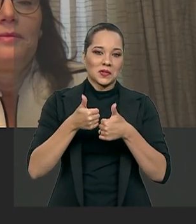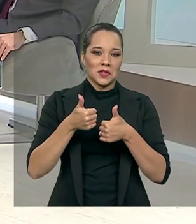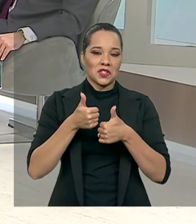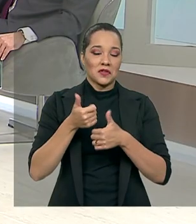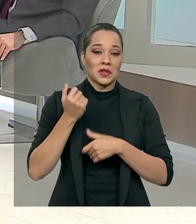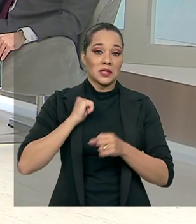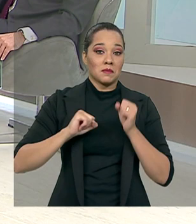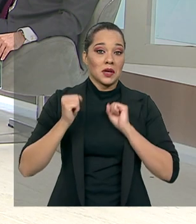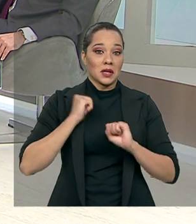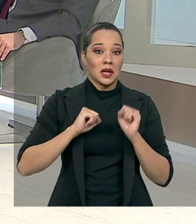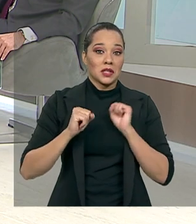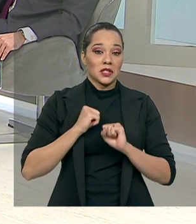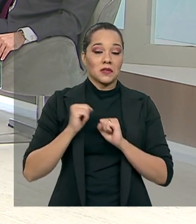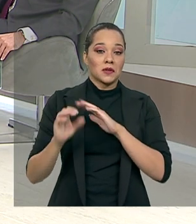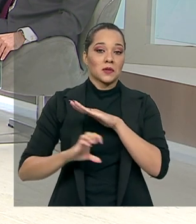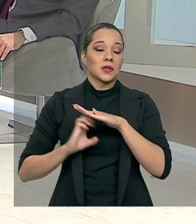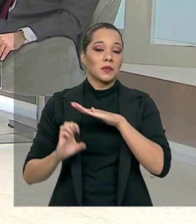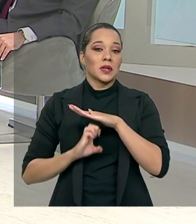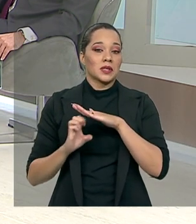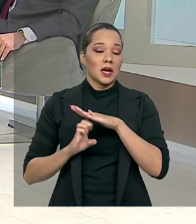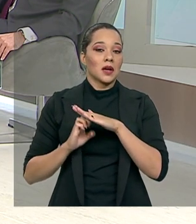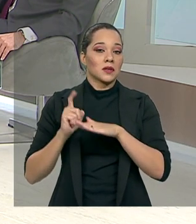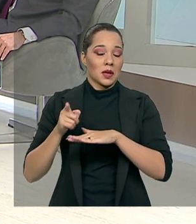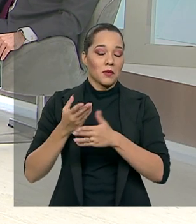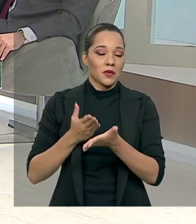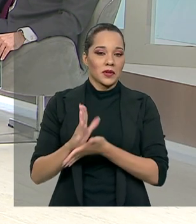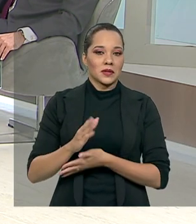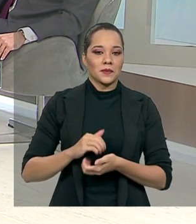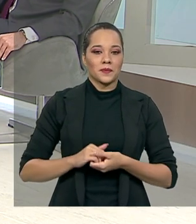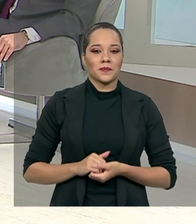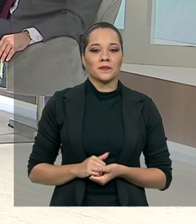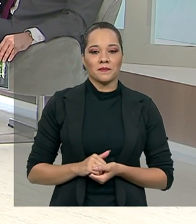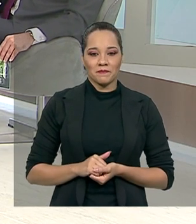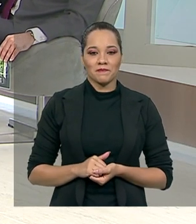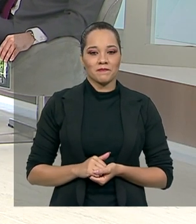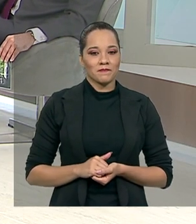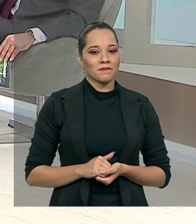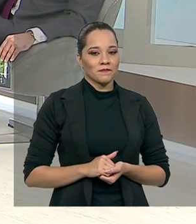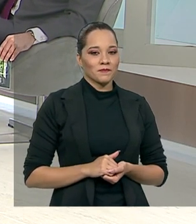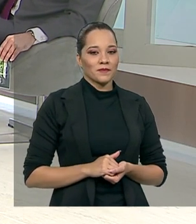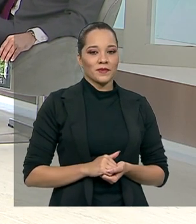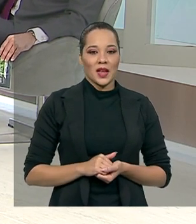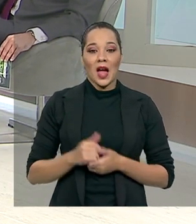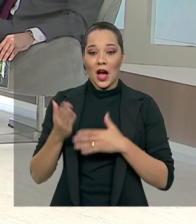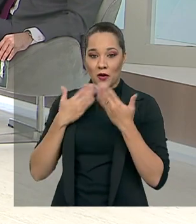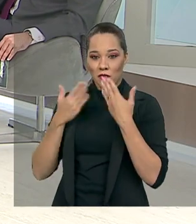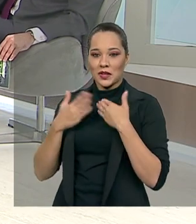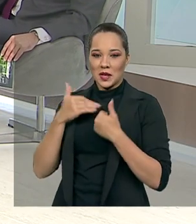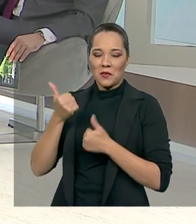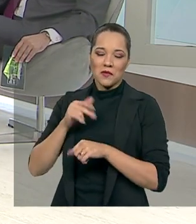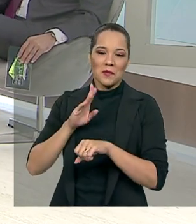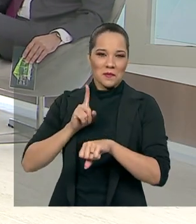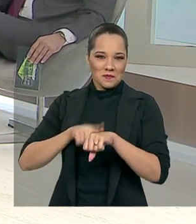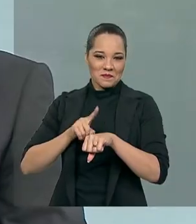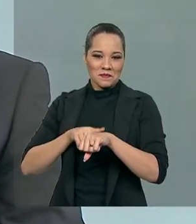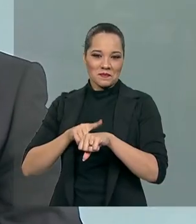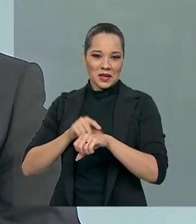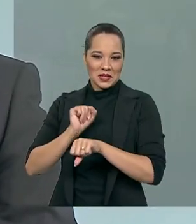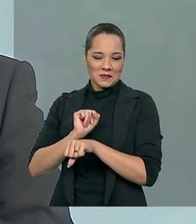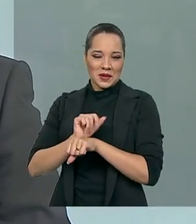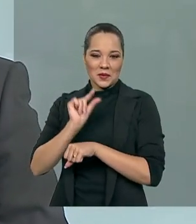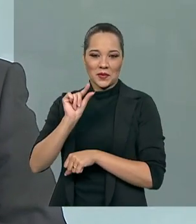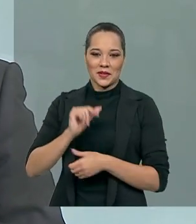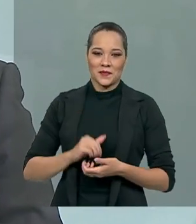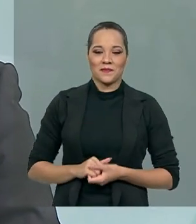expectativa dos empresários a partir da aprovação. Bacana. A conversa está boa, a volta daqui a pouco, né, fazer um intervalinho com mais já já.